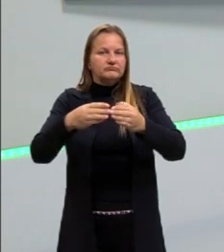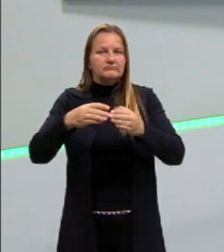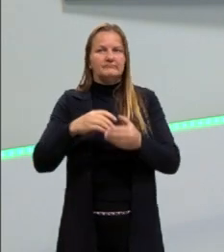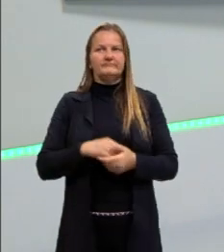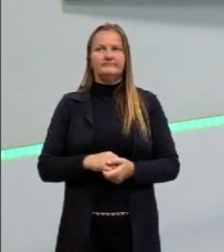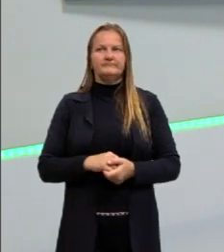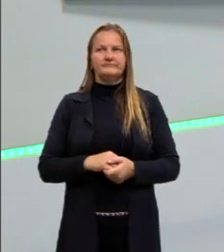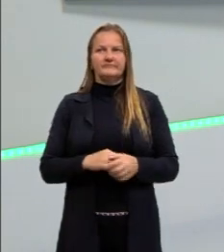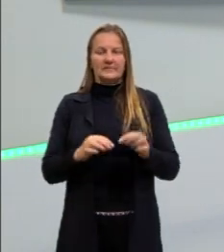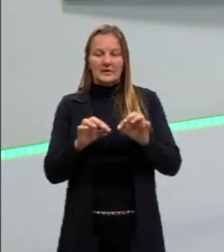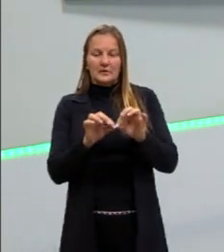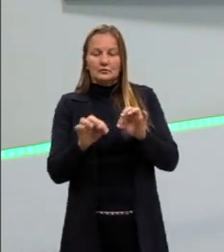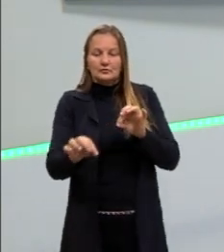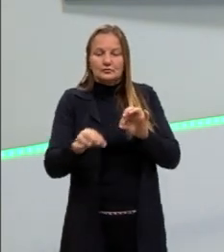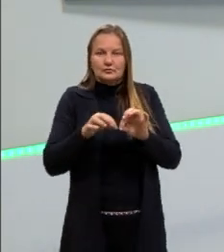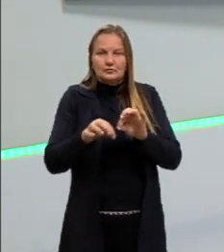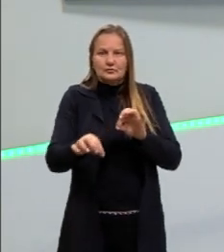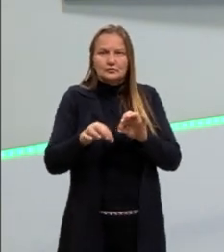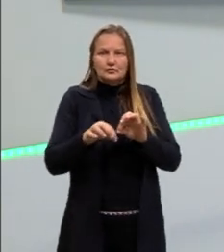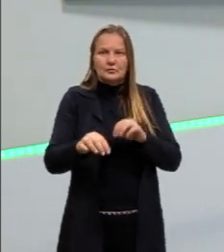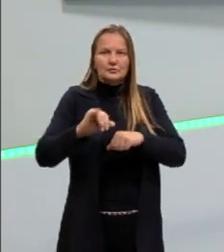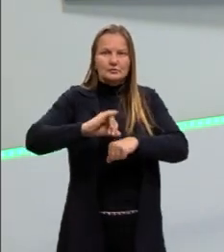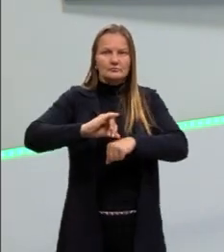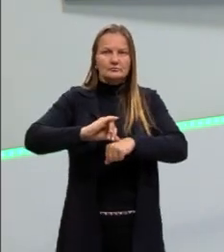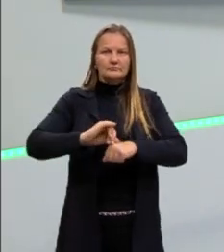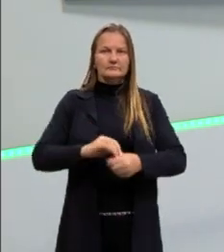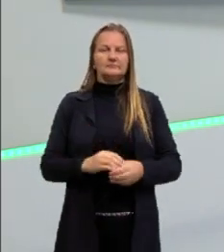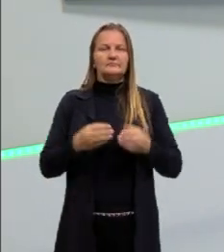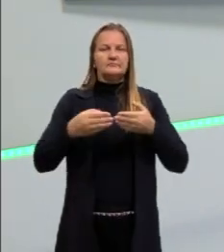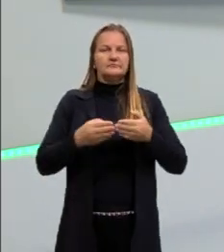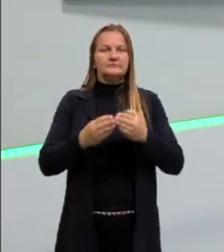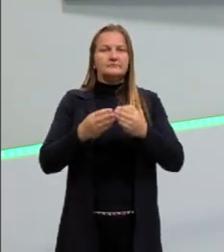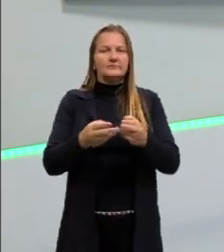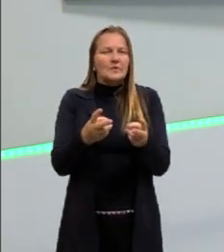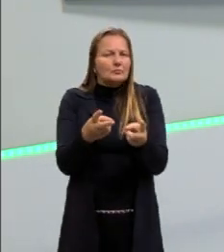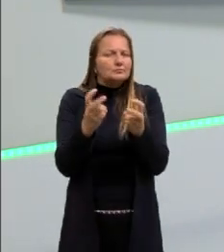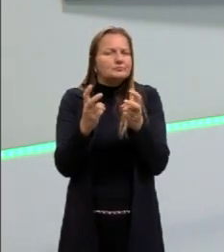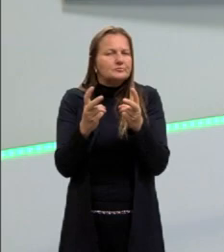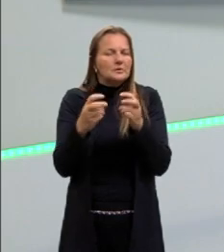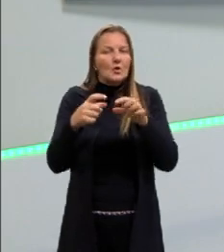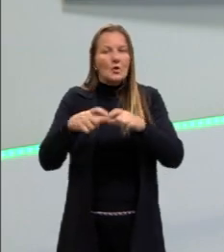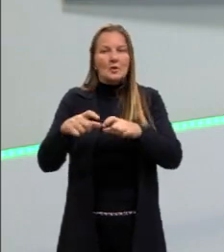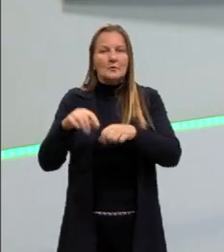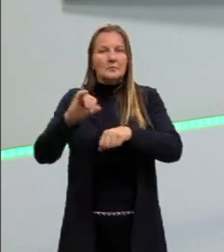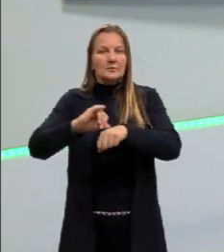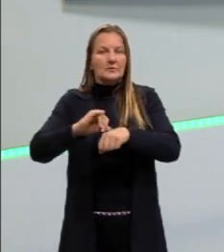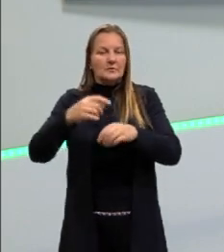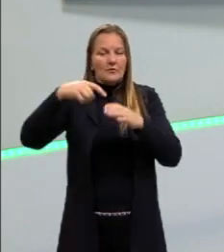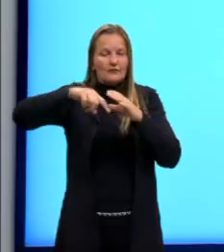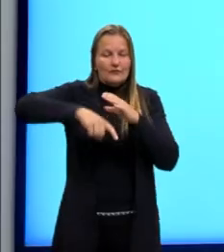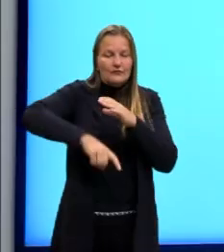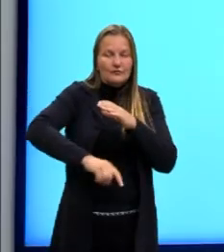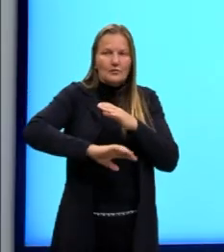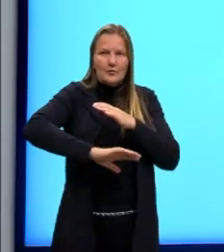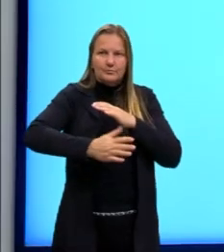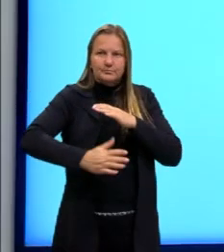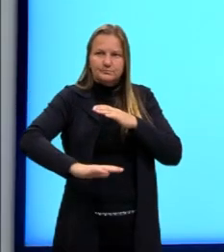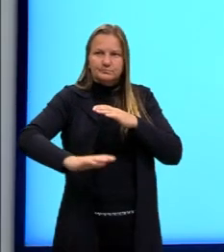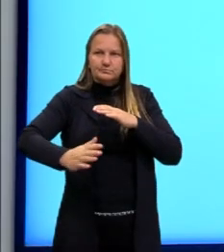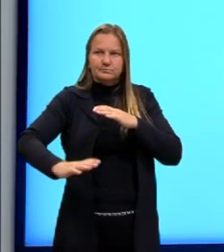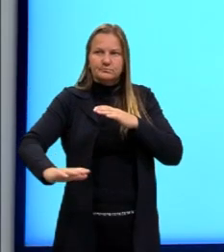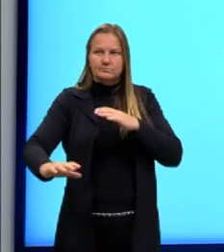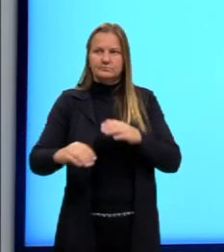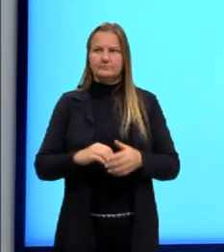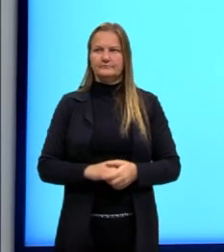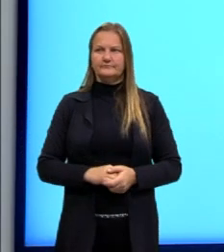são usados então por navios para detecção e localização de objetos no fundo do mar. Esse equipamento